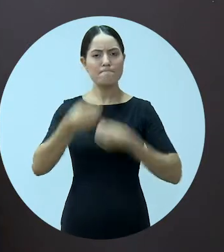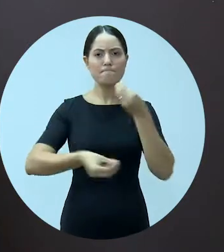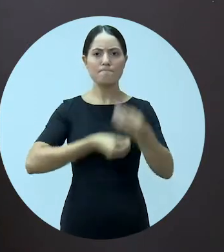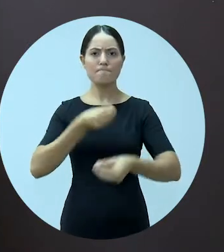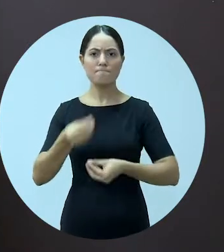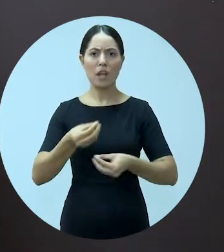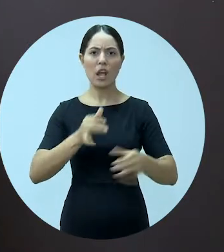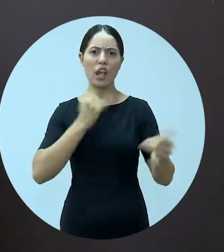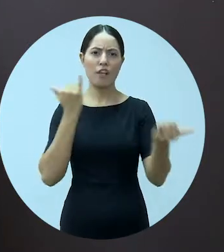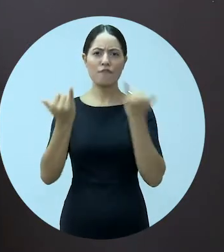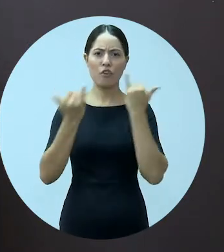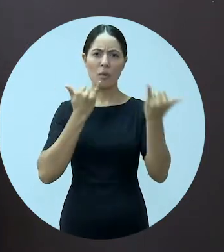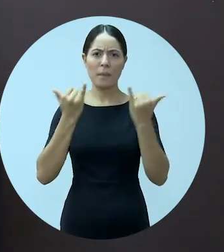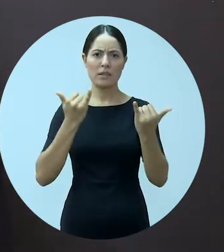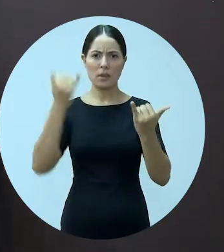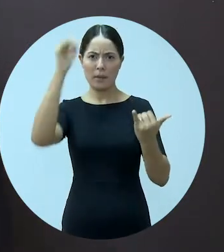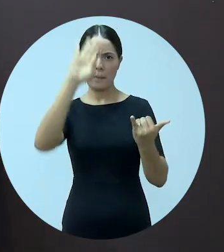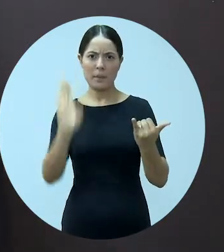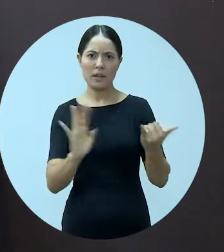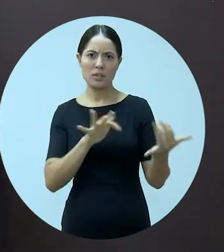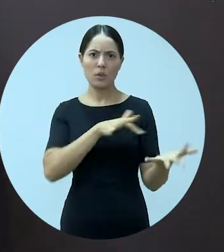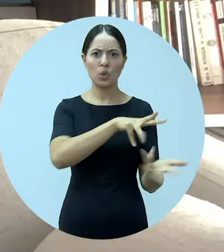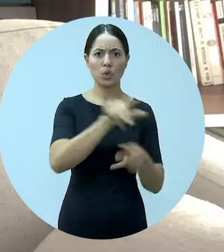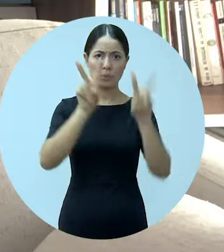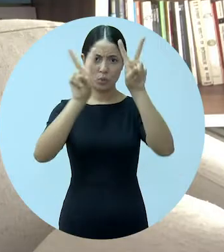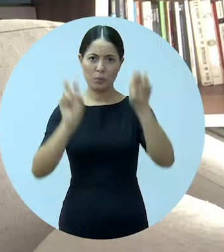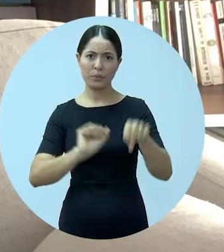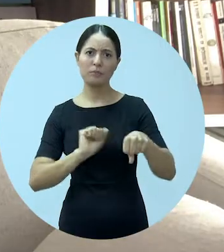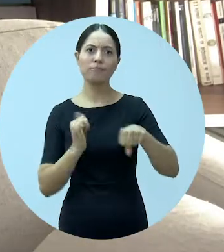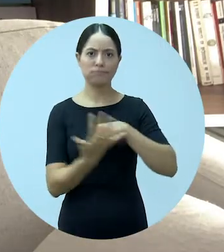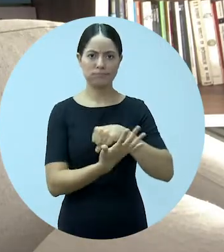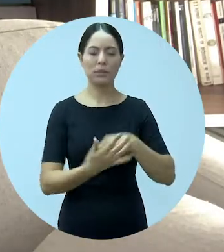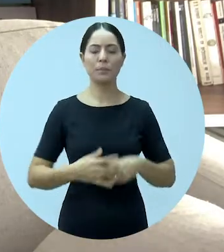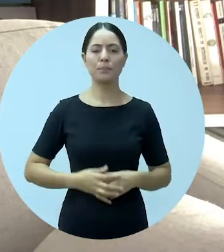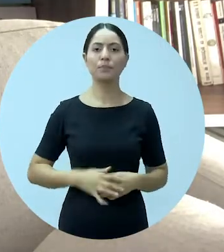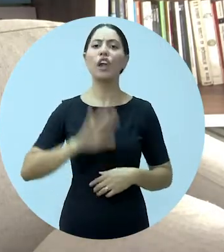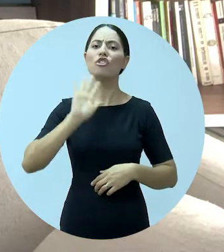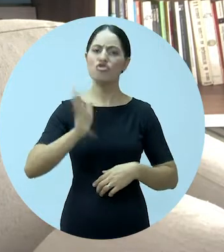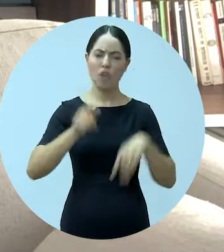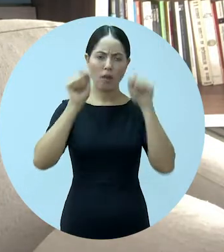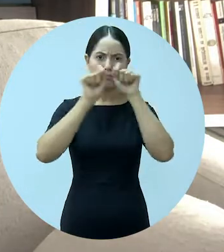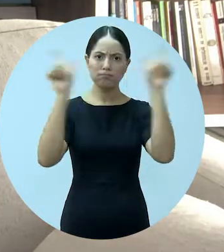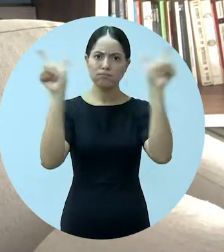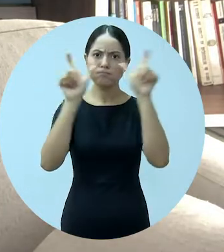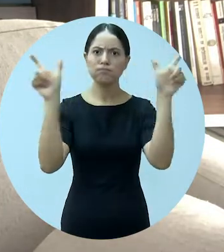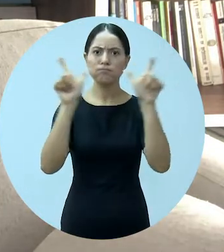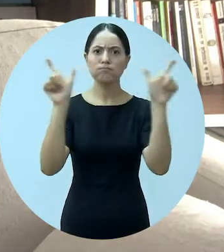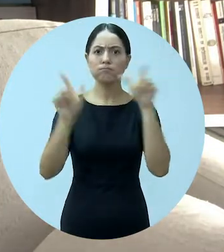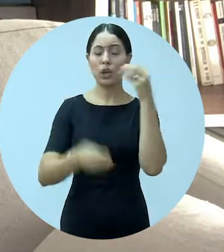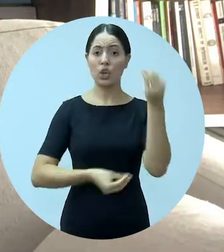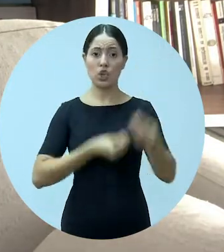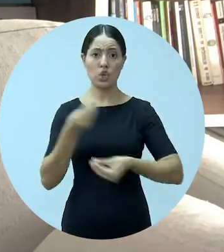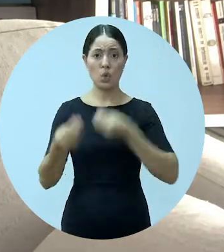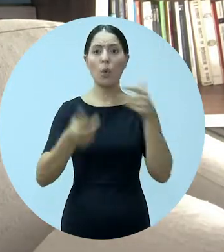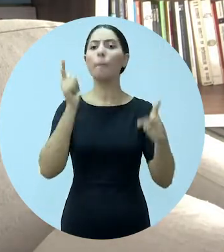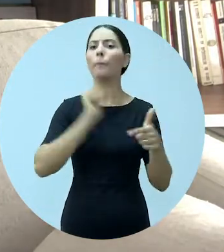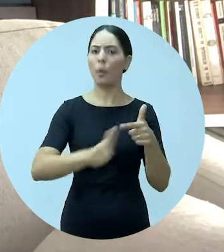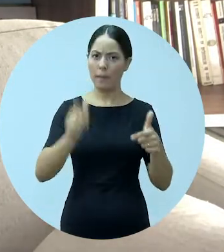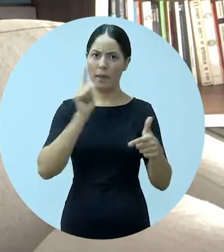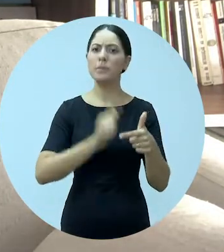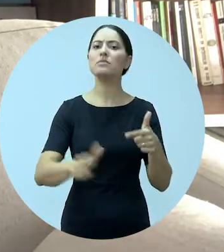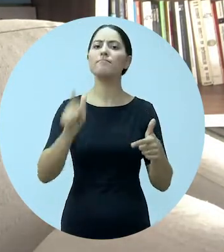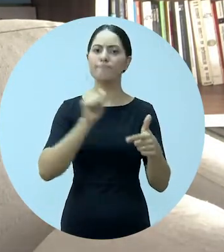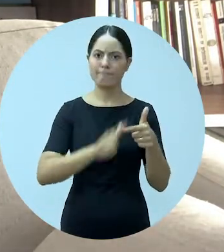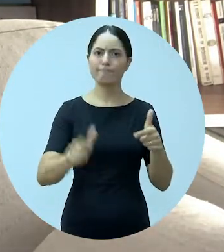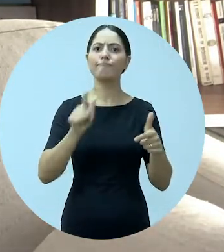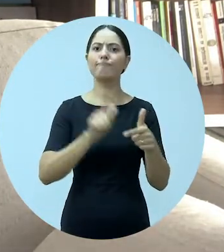nacionais e internacionais que envolvem o tema. Lá, nós já alertávamos para alguns problemas